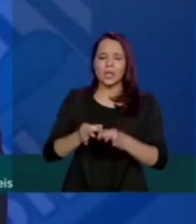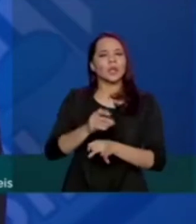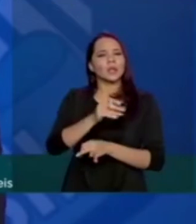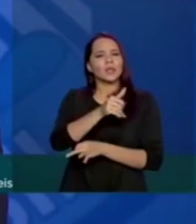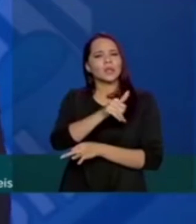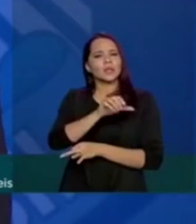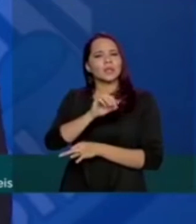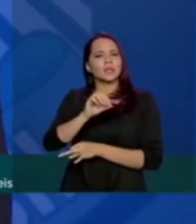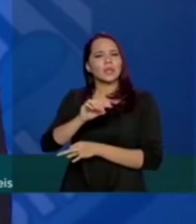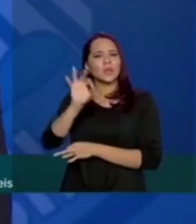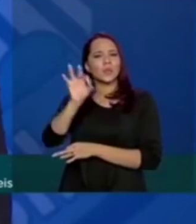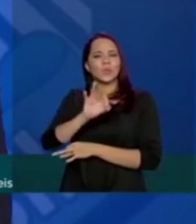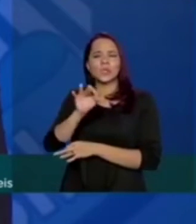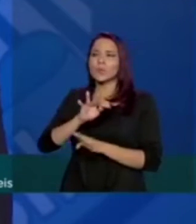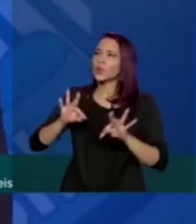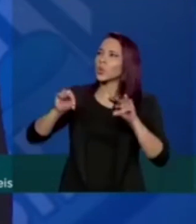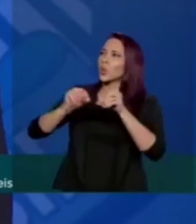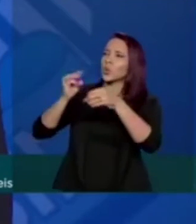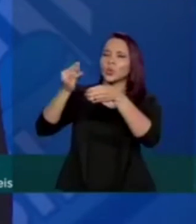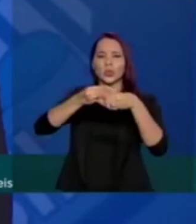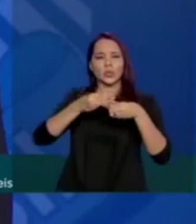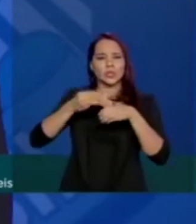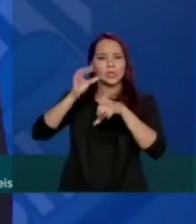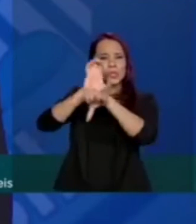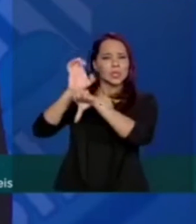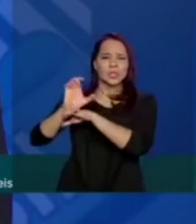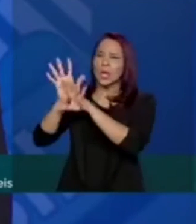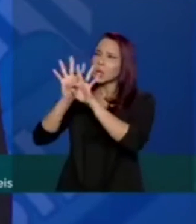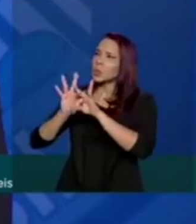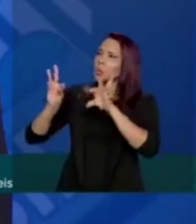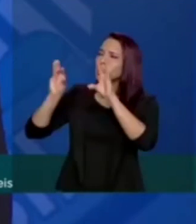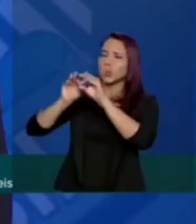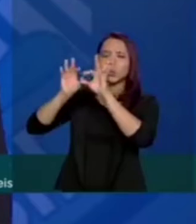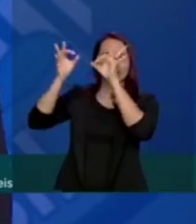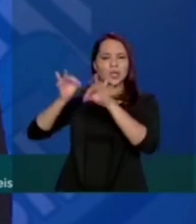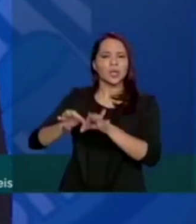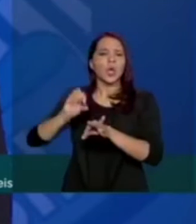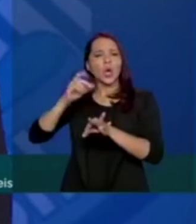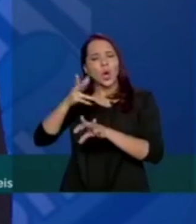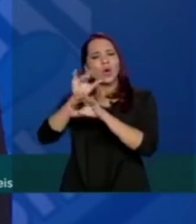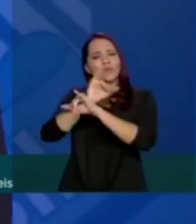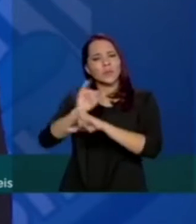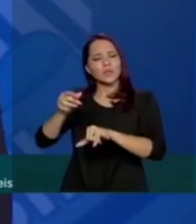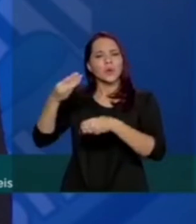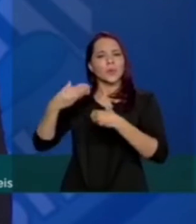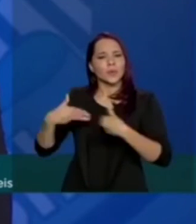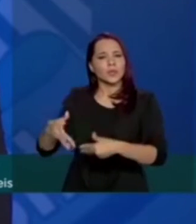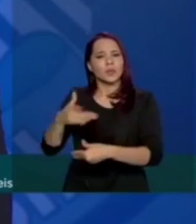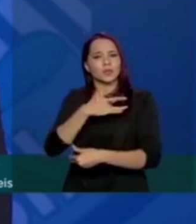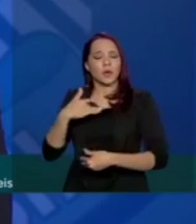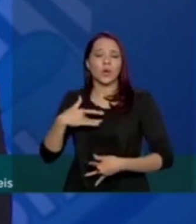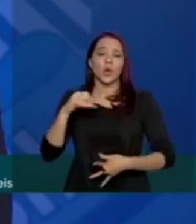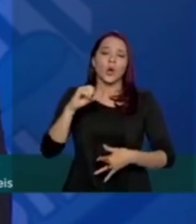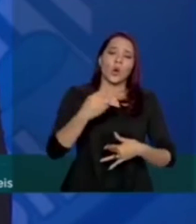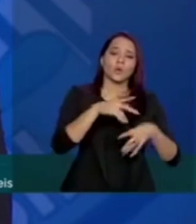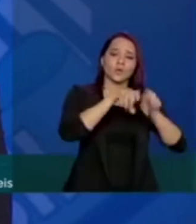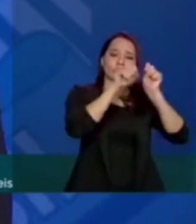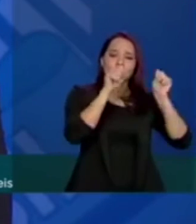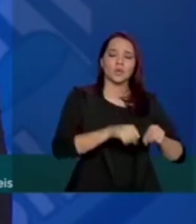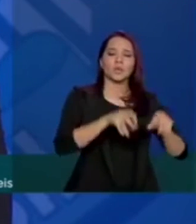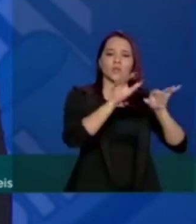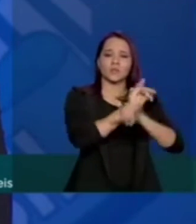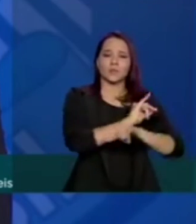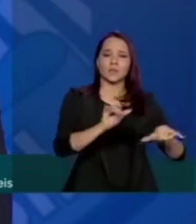dos municípios e dos estados, seja ele o sistema de informação do Ministério da Saúde ou o sistema de informações